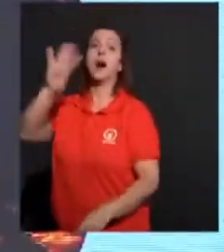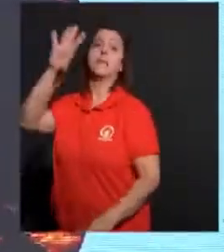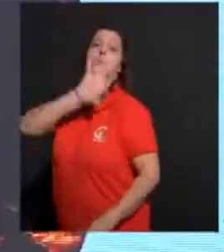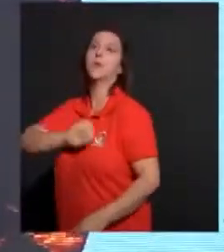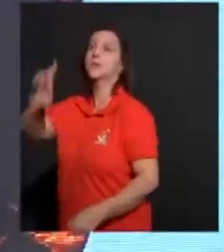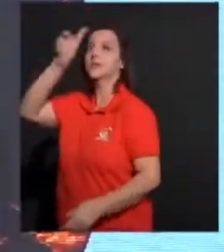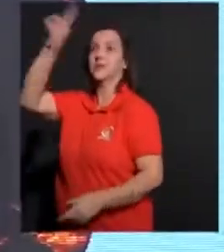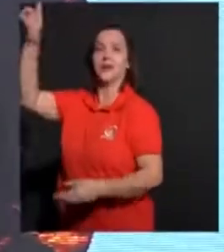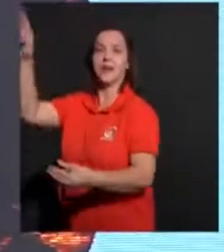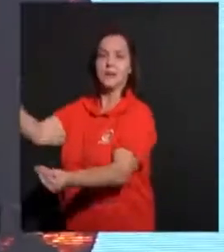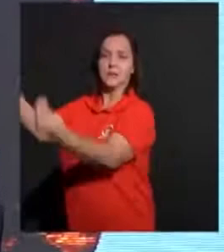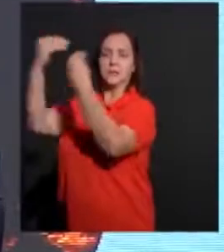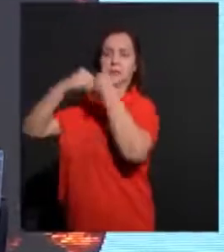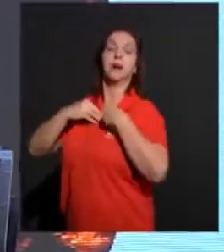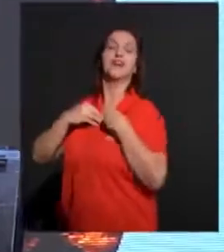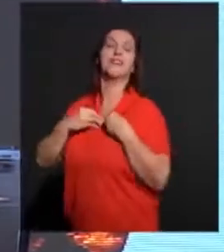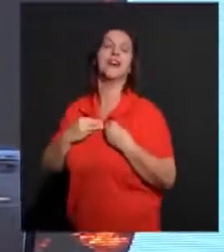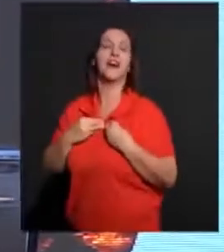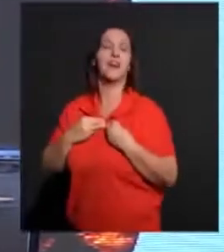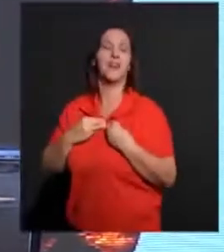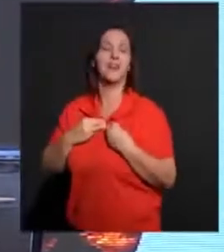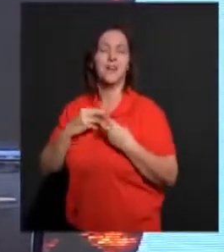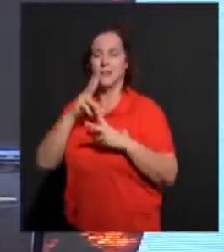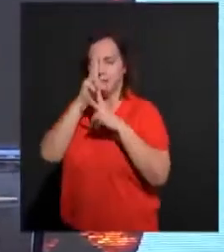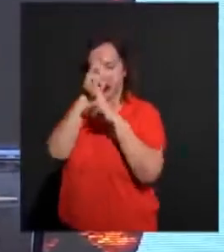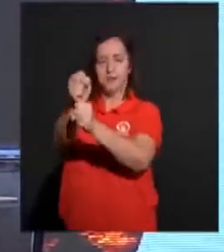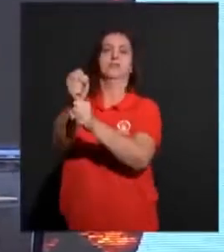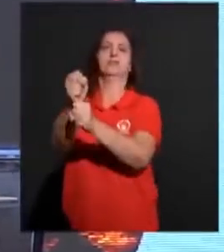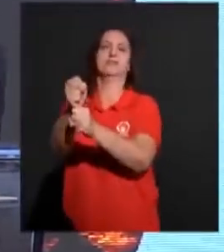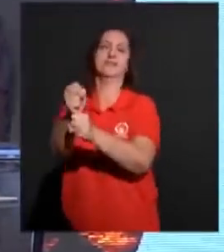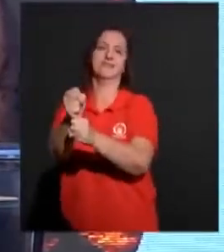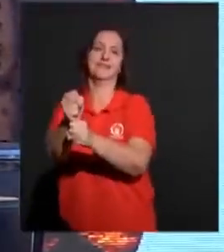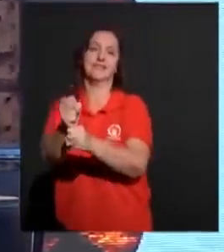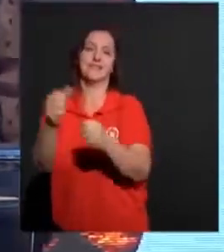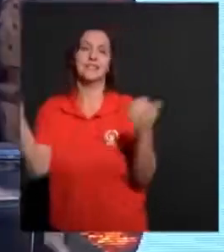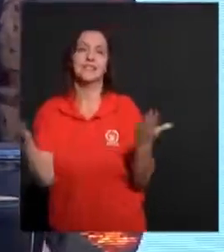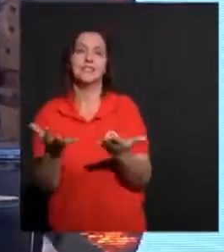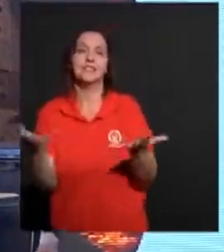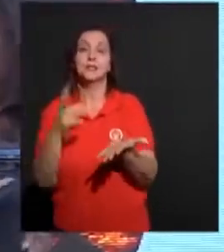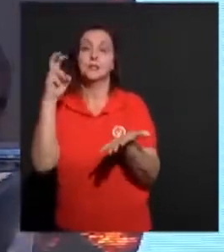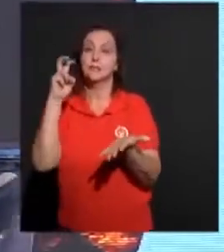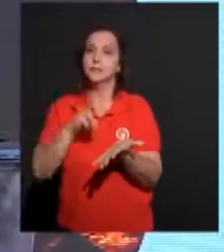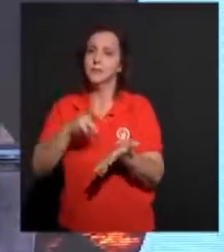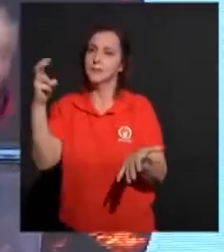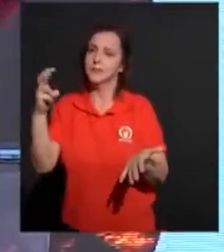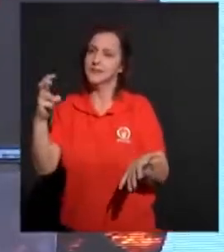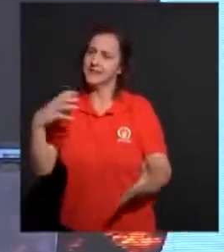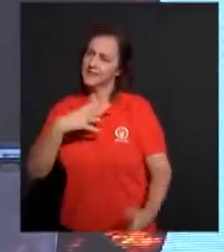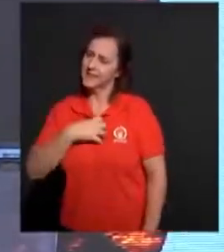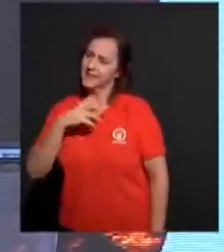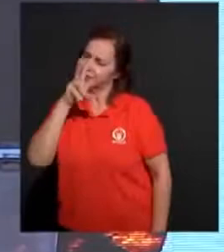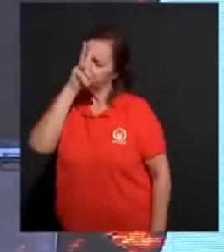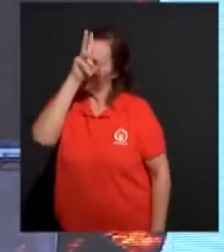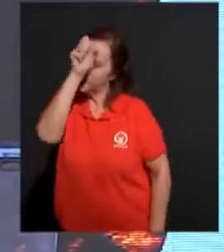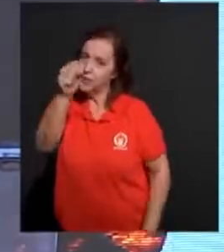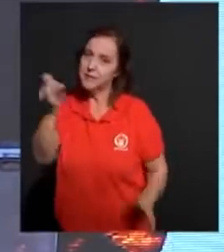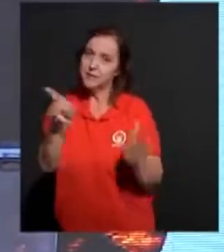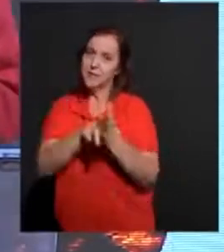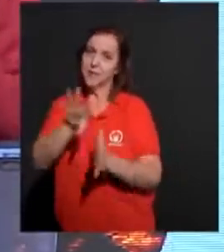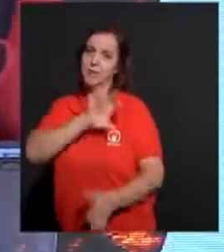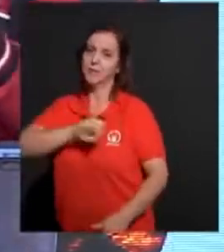de Deus. Tomará todo o meu ser. Nesta manhã. Seja fortalecido nesse amor.